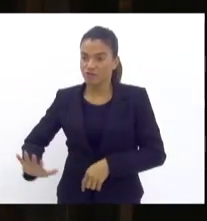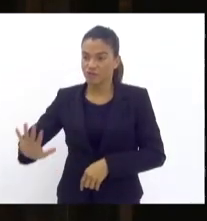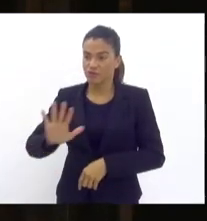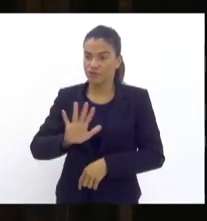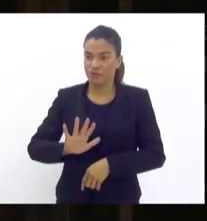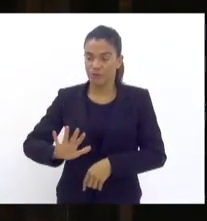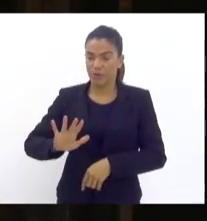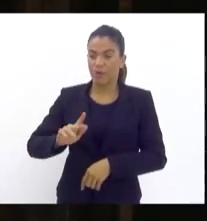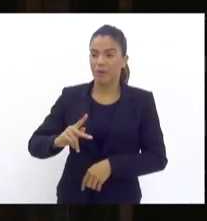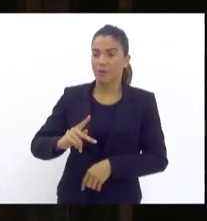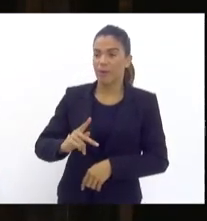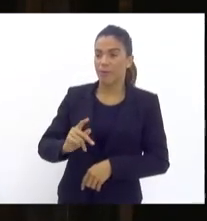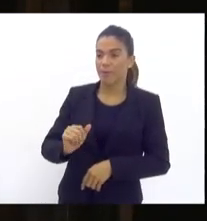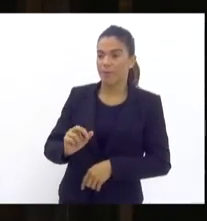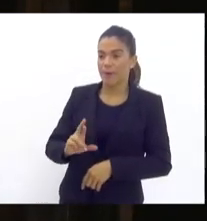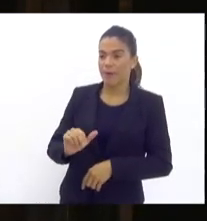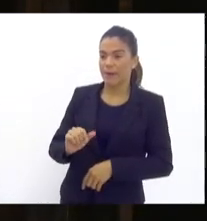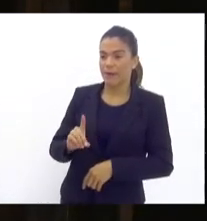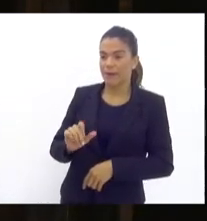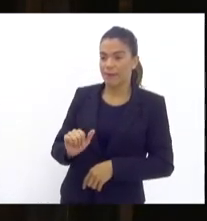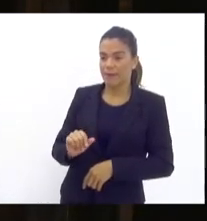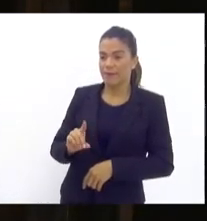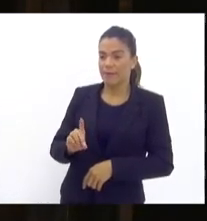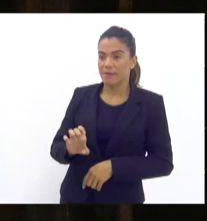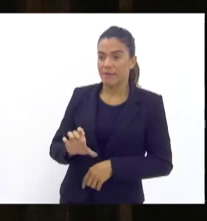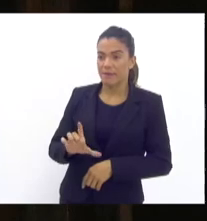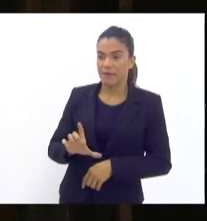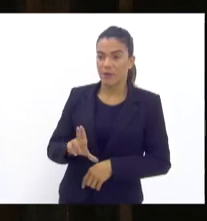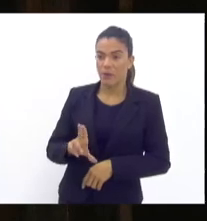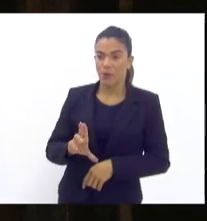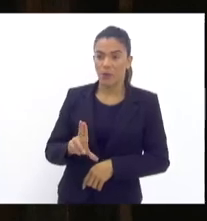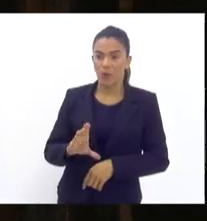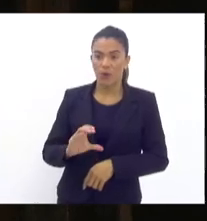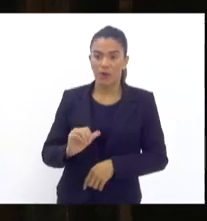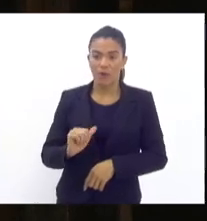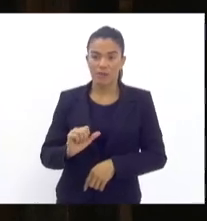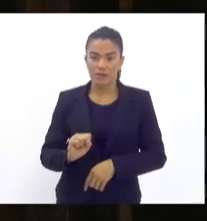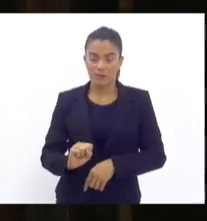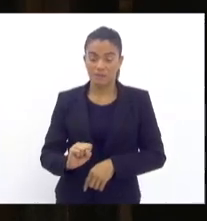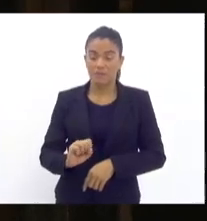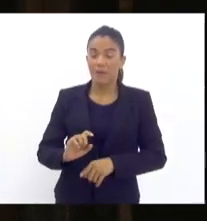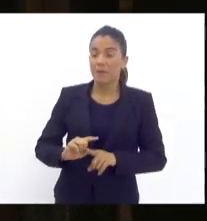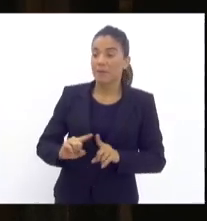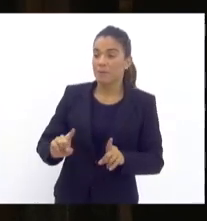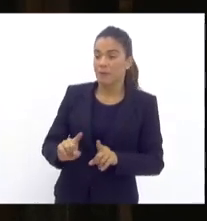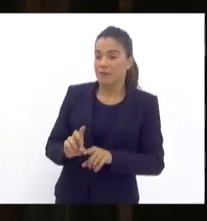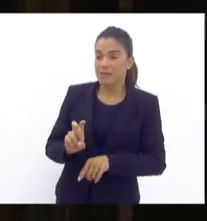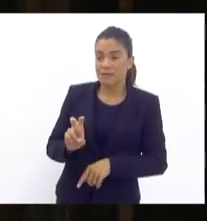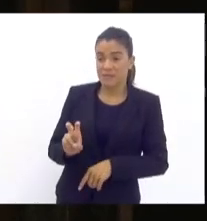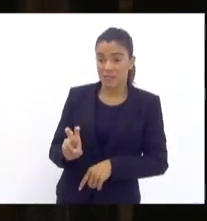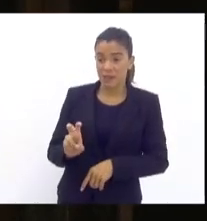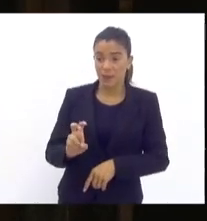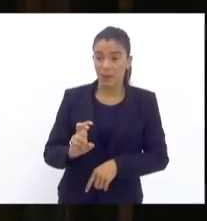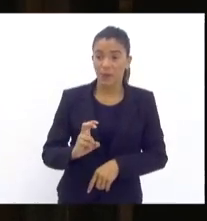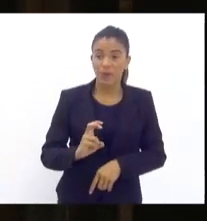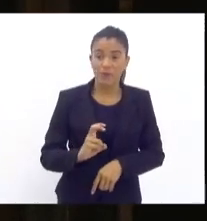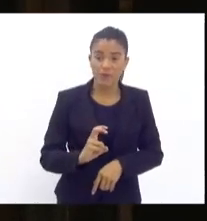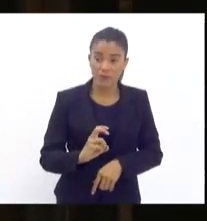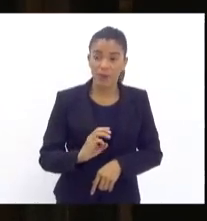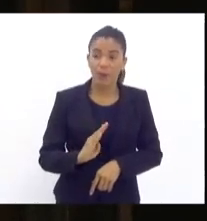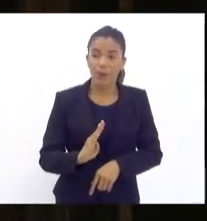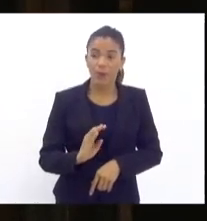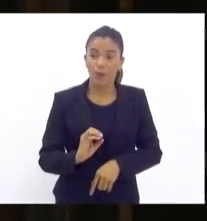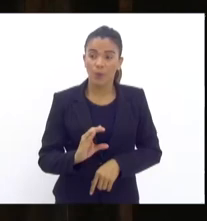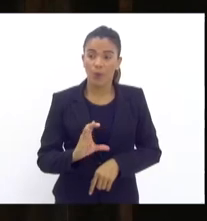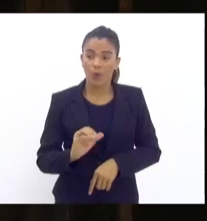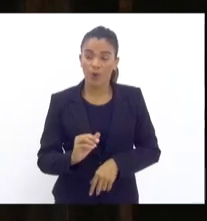de Lucas, compõem o Complexo de Israel. Mas só Cinco Bocas é um pedaço, a maior parte dela faz parte da circunstrição